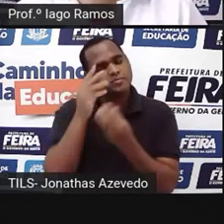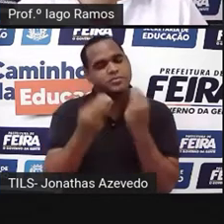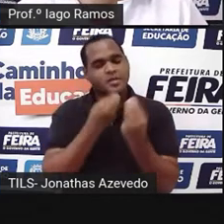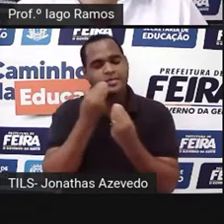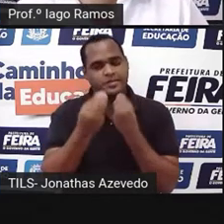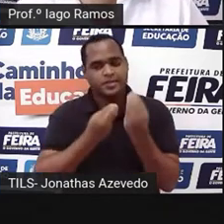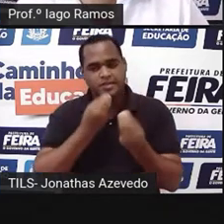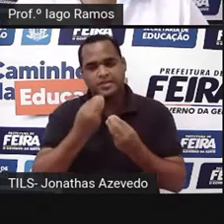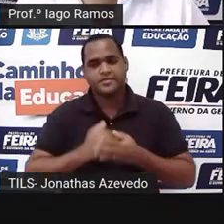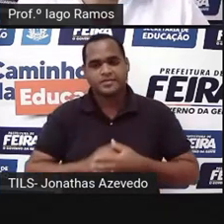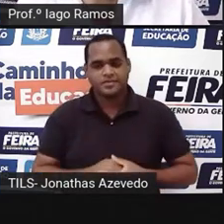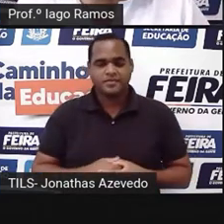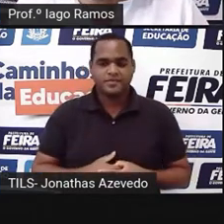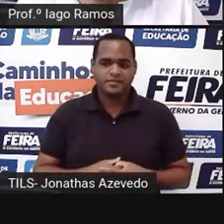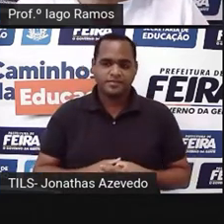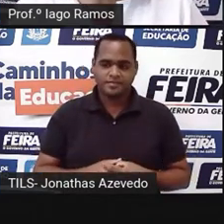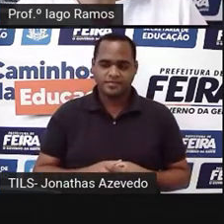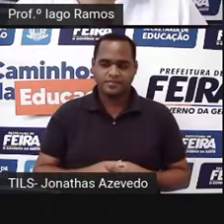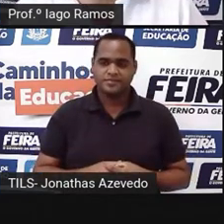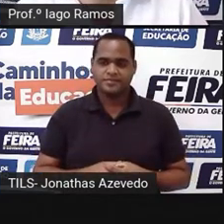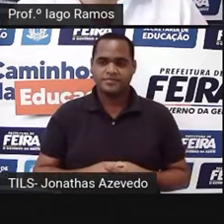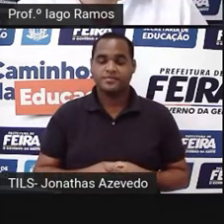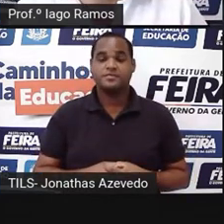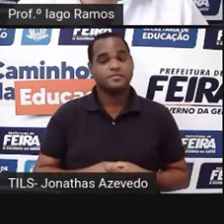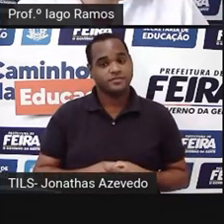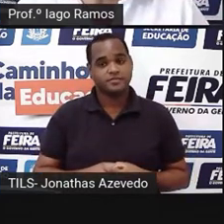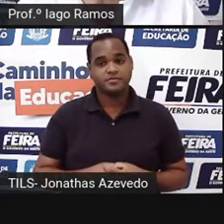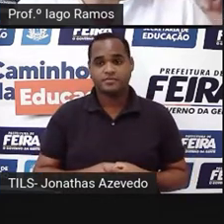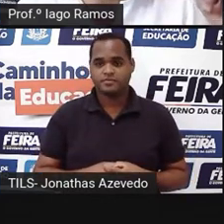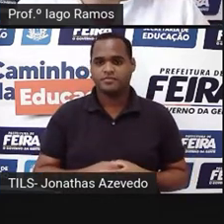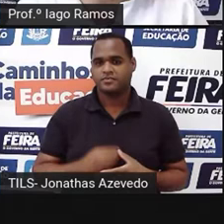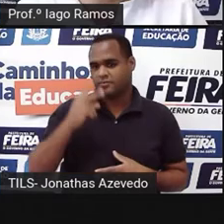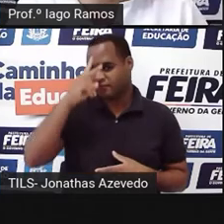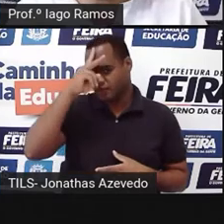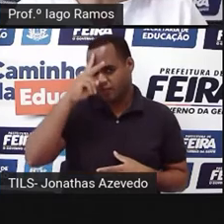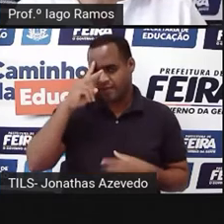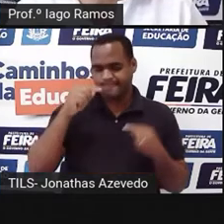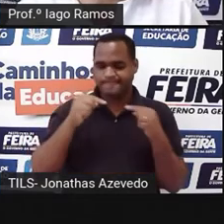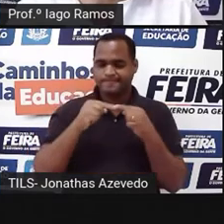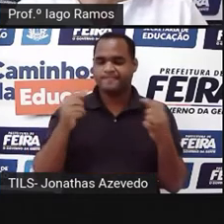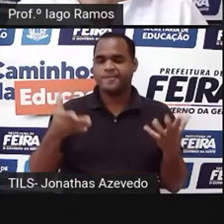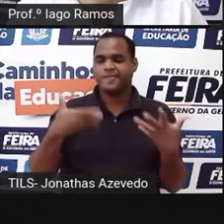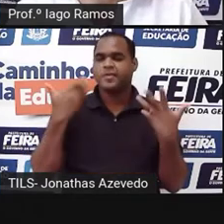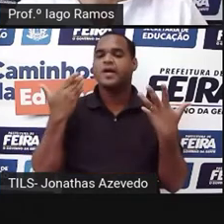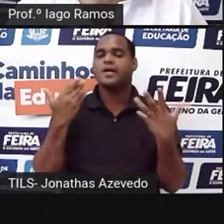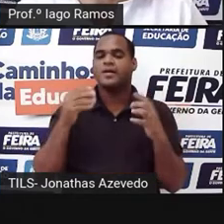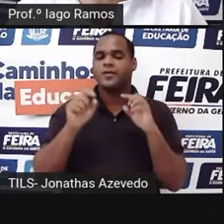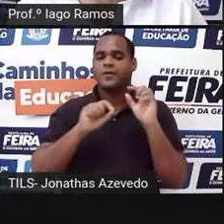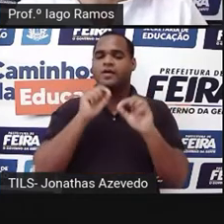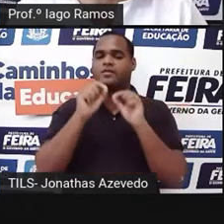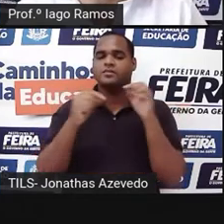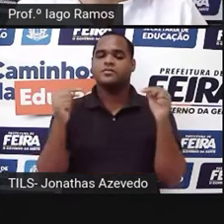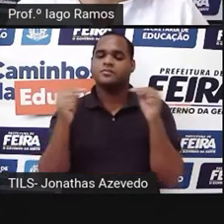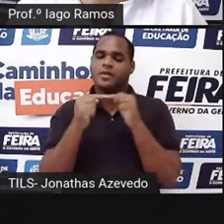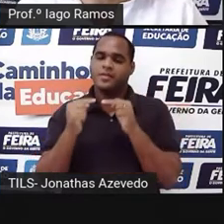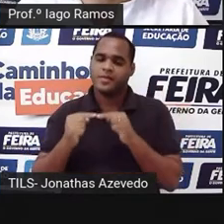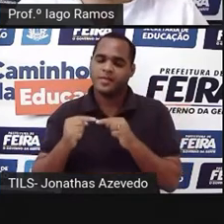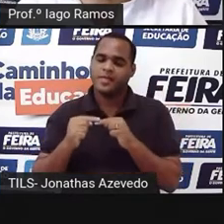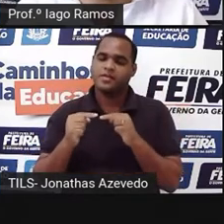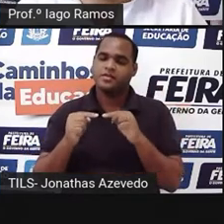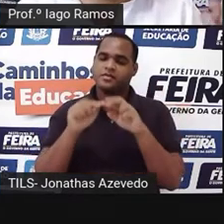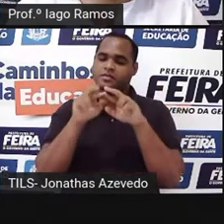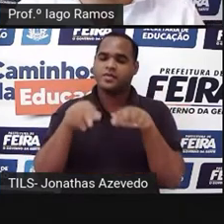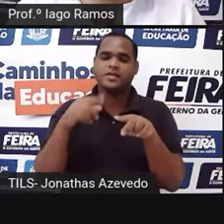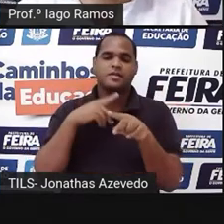dessa história, que é uma história inspiradora, né? Envolve aí dois